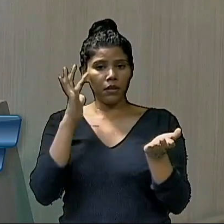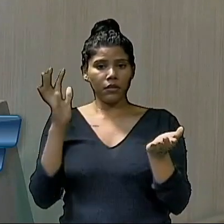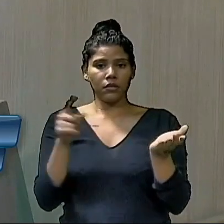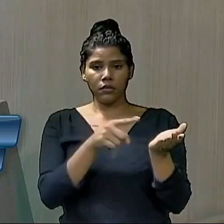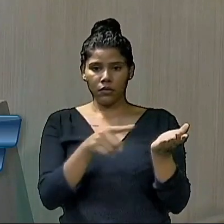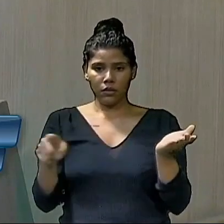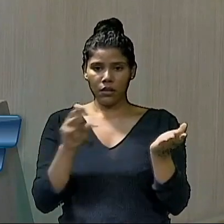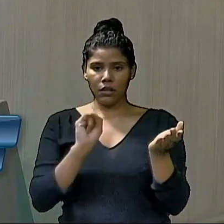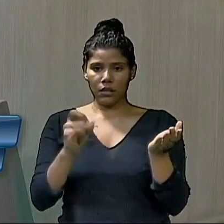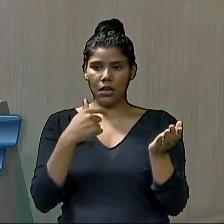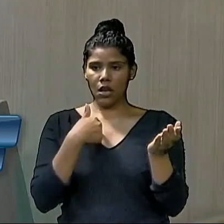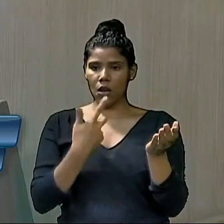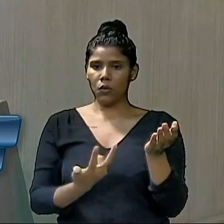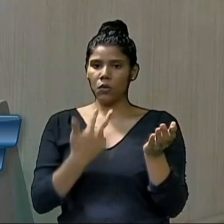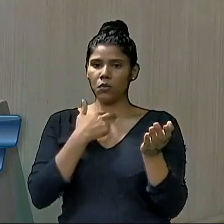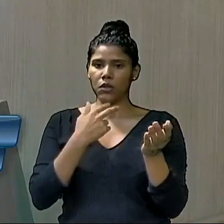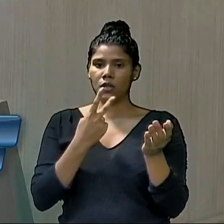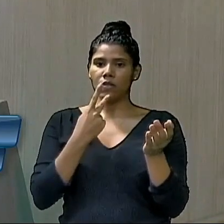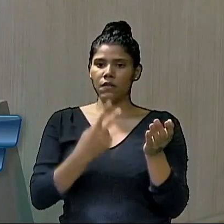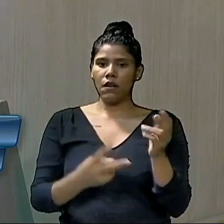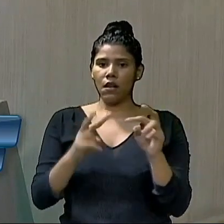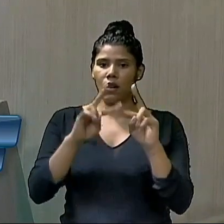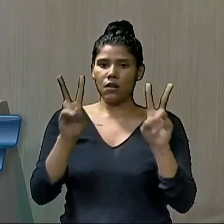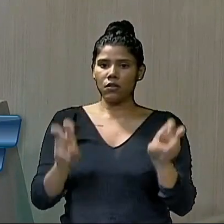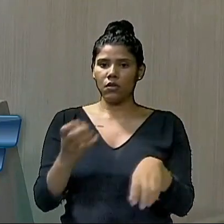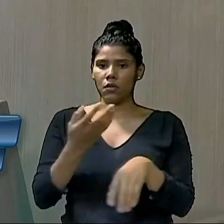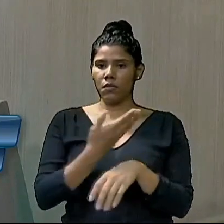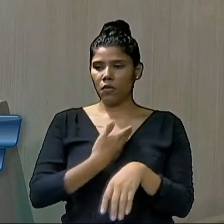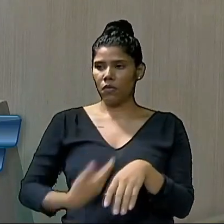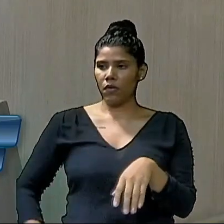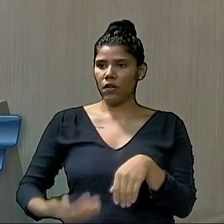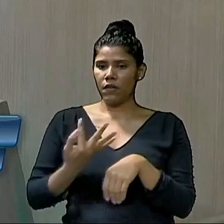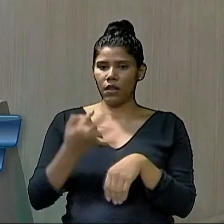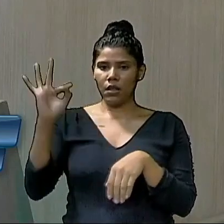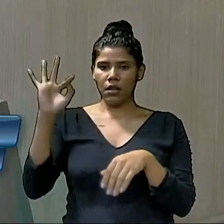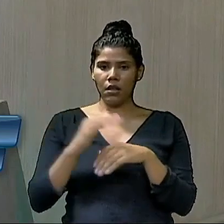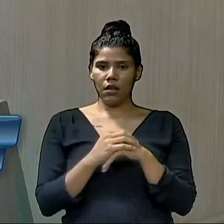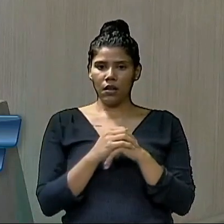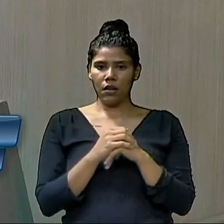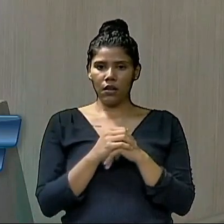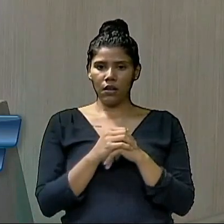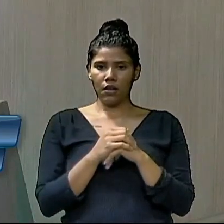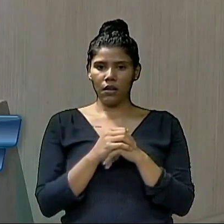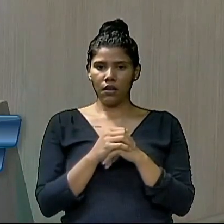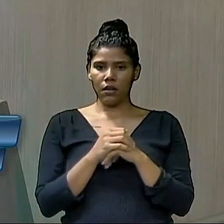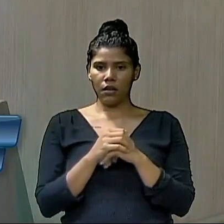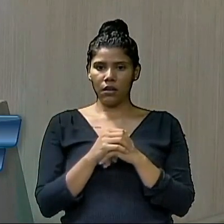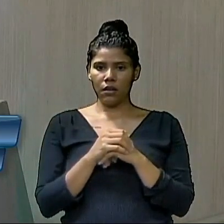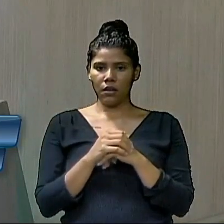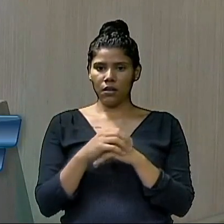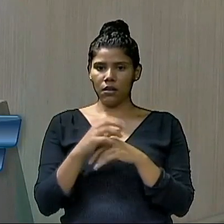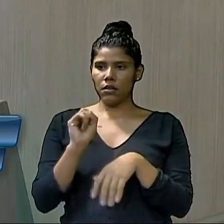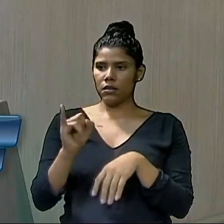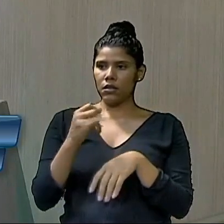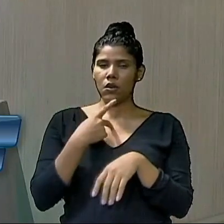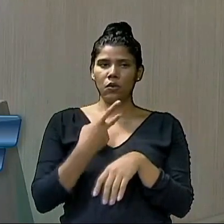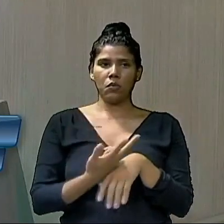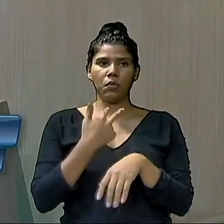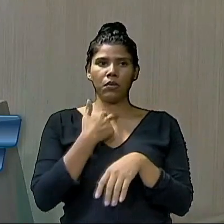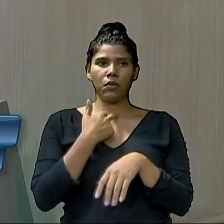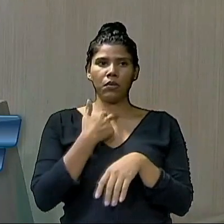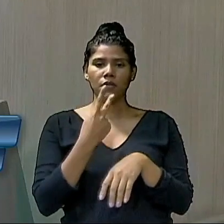Exª, se eu não pudesse mais falar sobre o governo federal, como se o governo federal não afetasse a vida do povo. Se eu não pudesse falar sobre